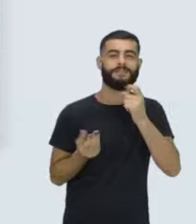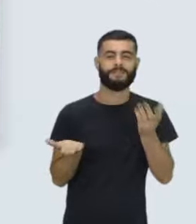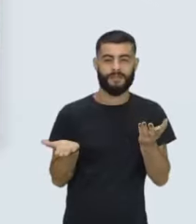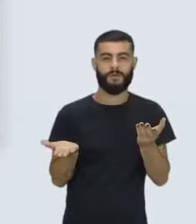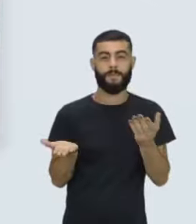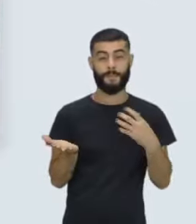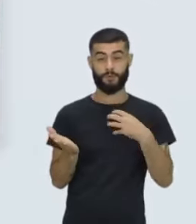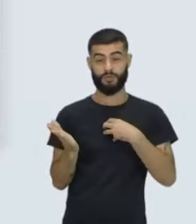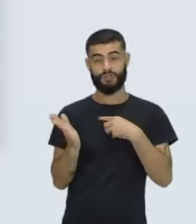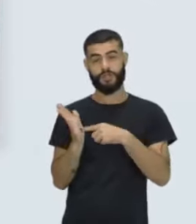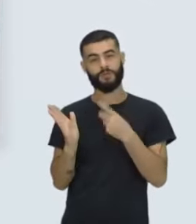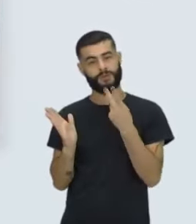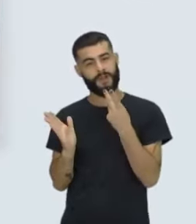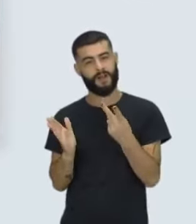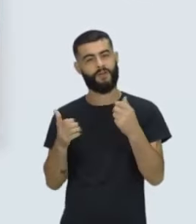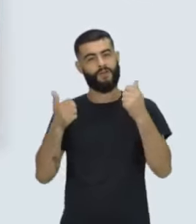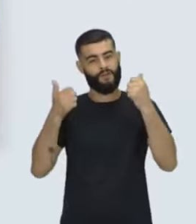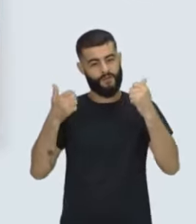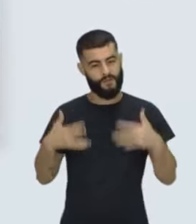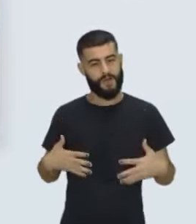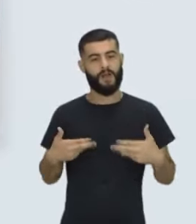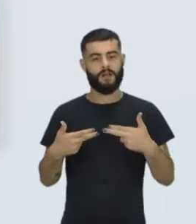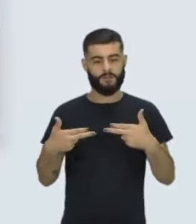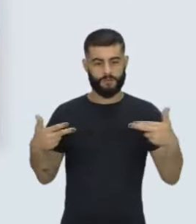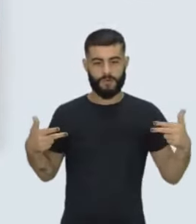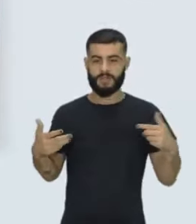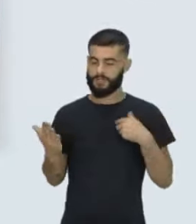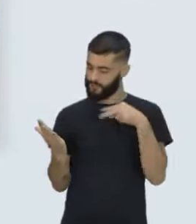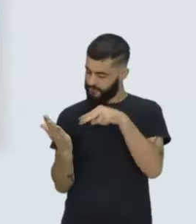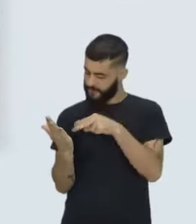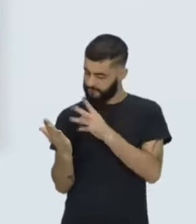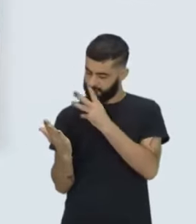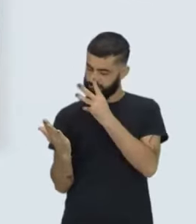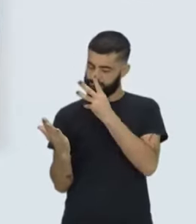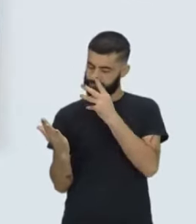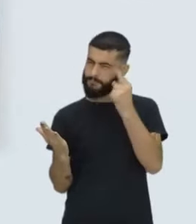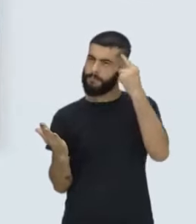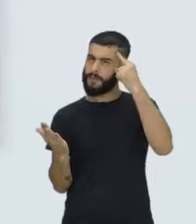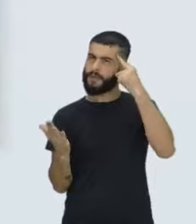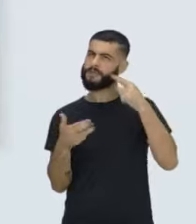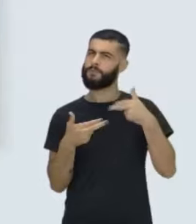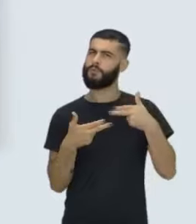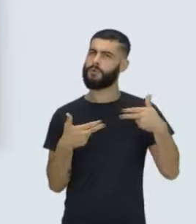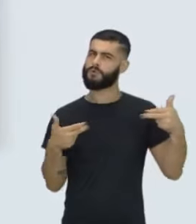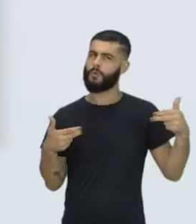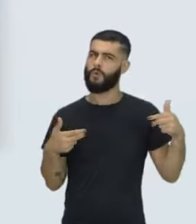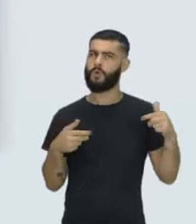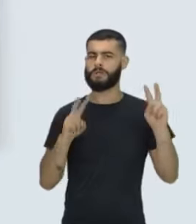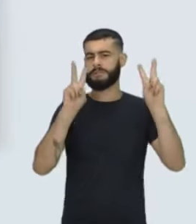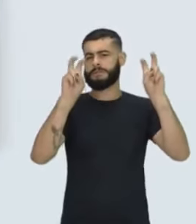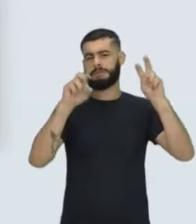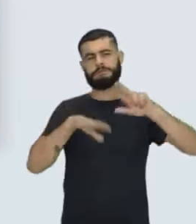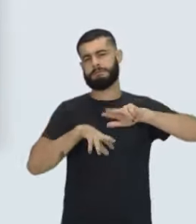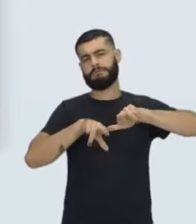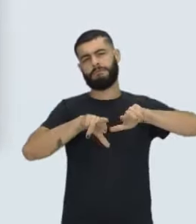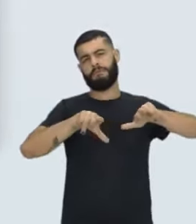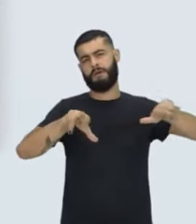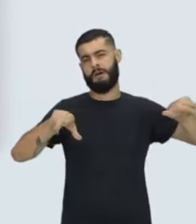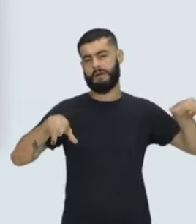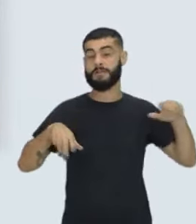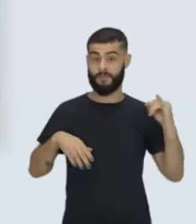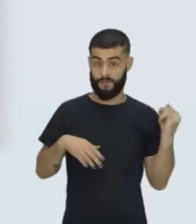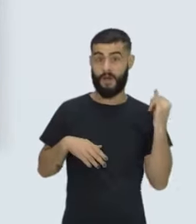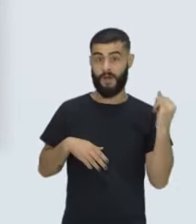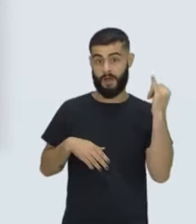dela dizer as coisas, ela pode nos inspirar a questionar muitas coisas, muitos temas universais, até hoje, válidos. Esse